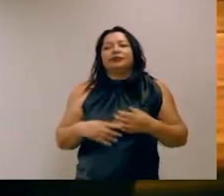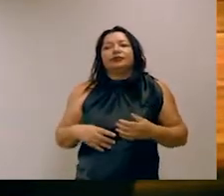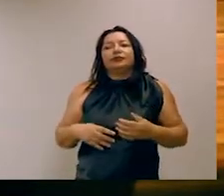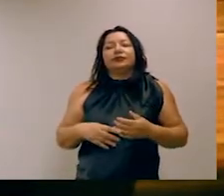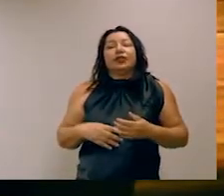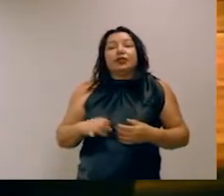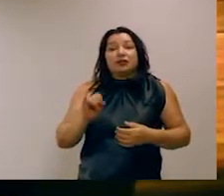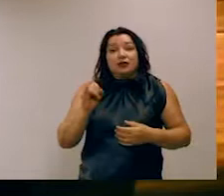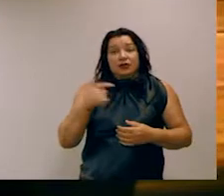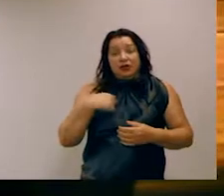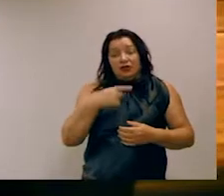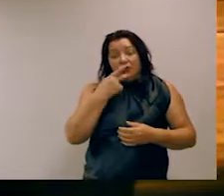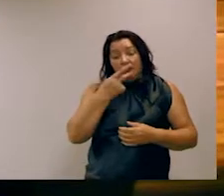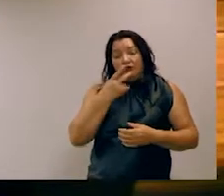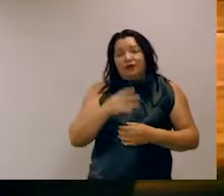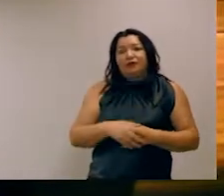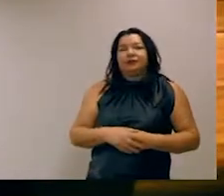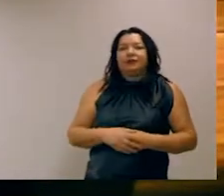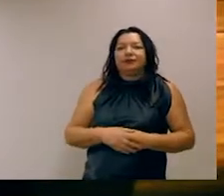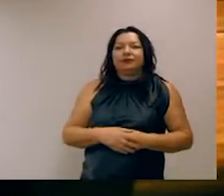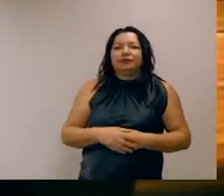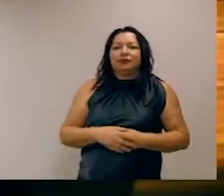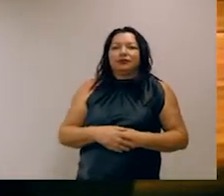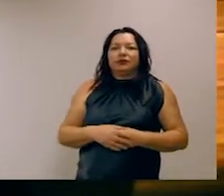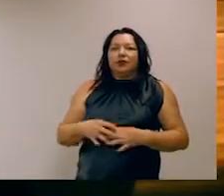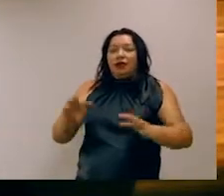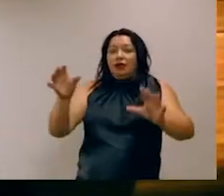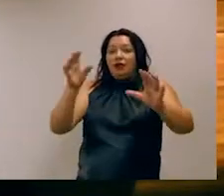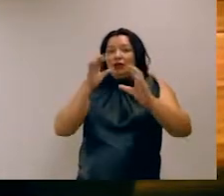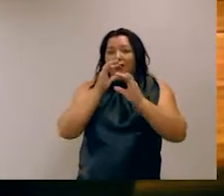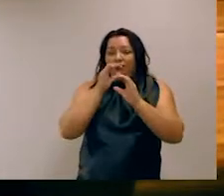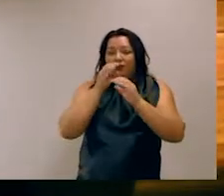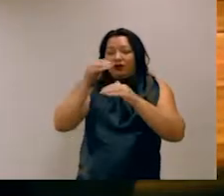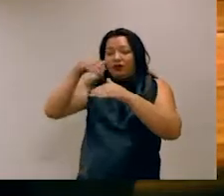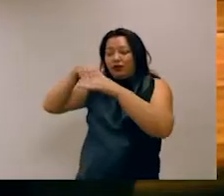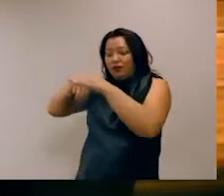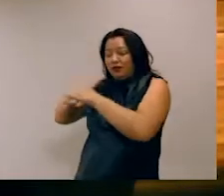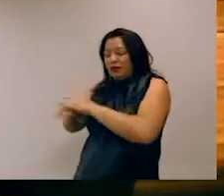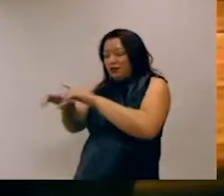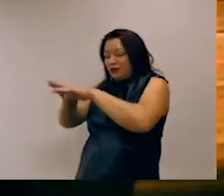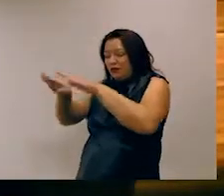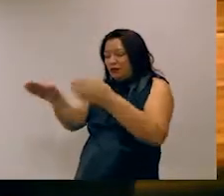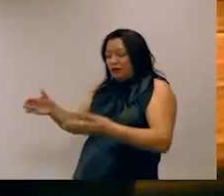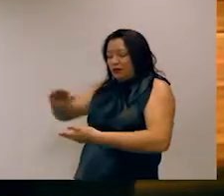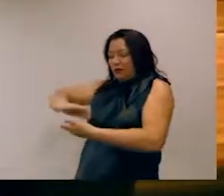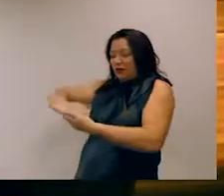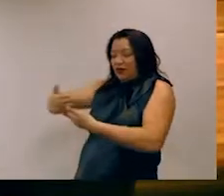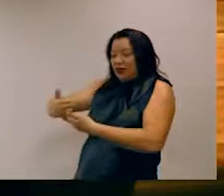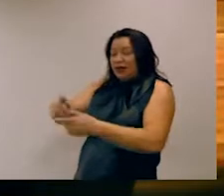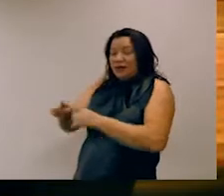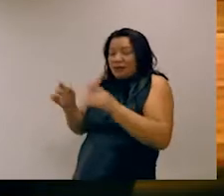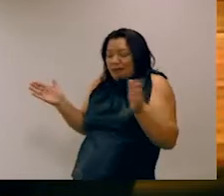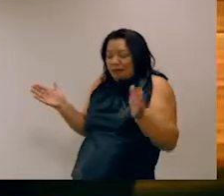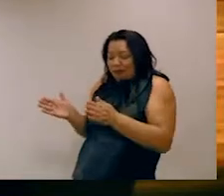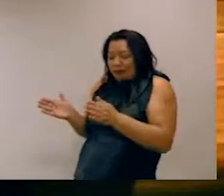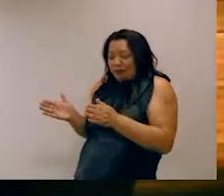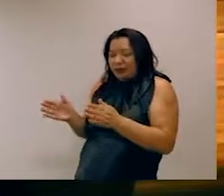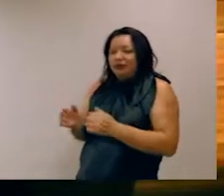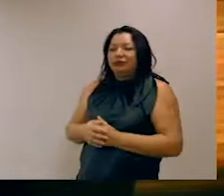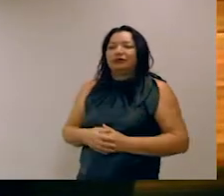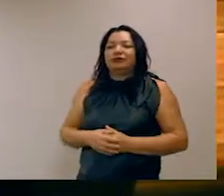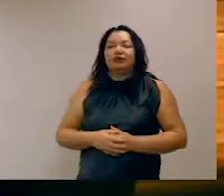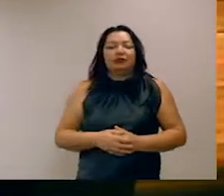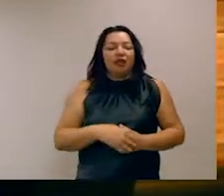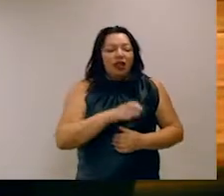eu tentei botar a flauta dentro da caixa, mas ela era muito pequena. Esse ela